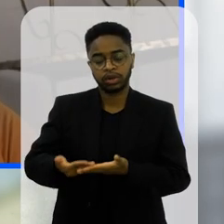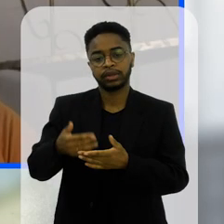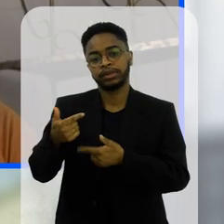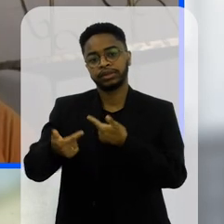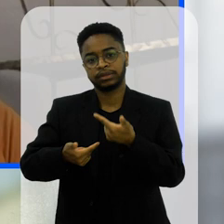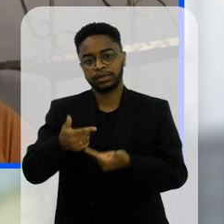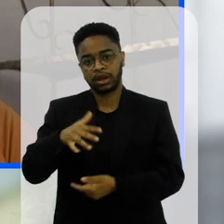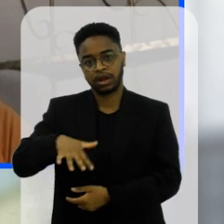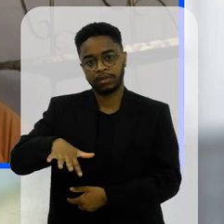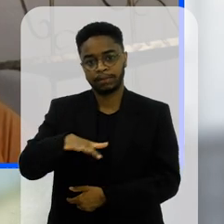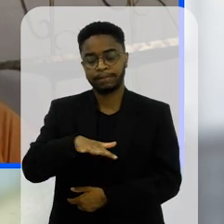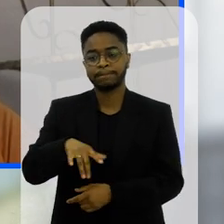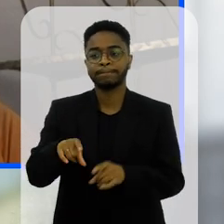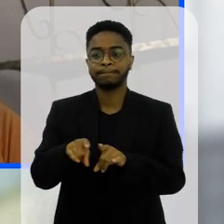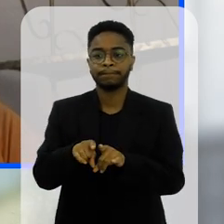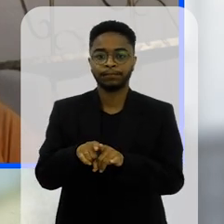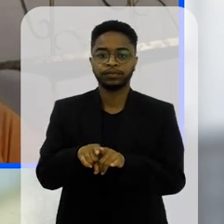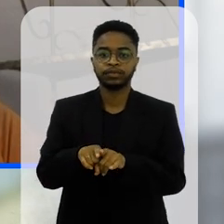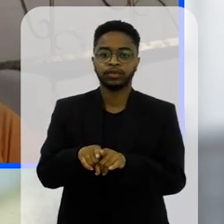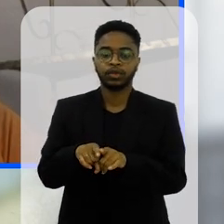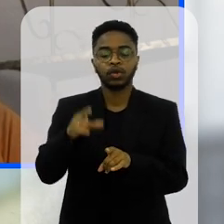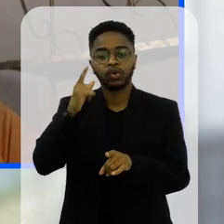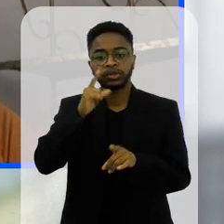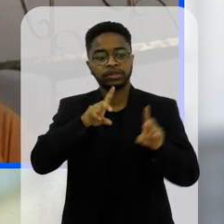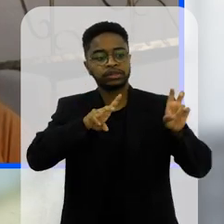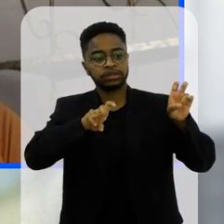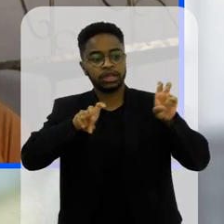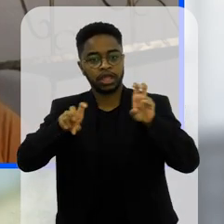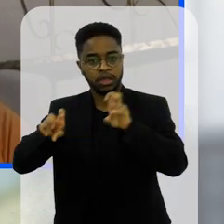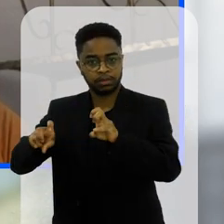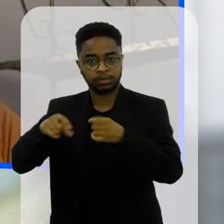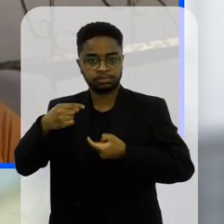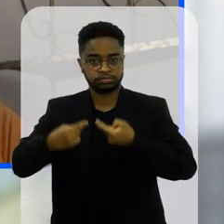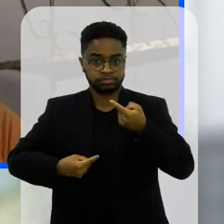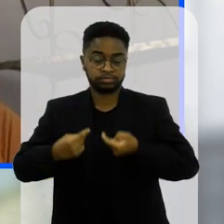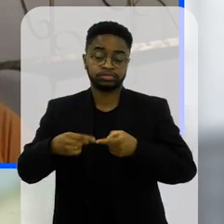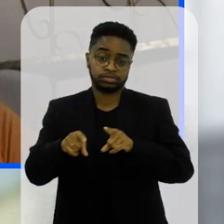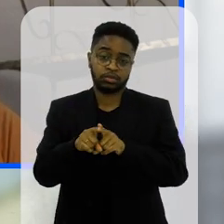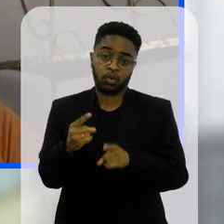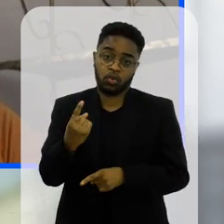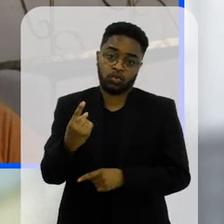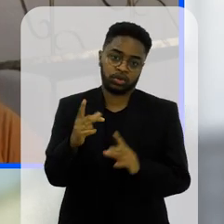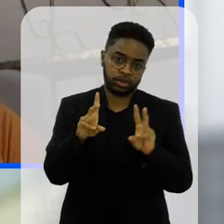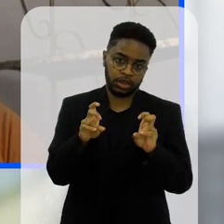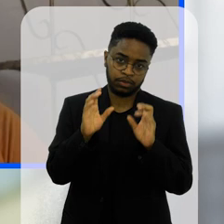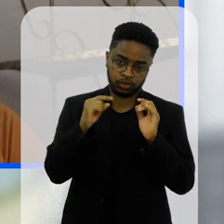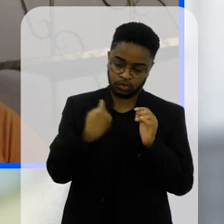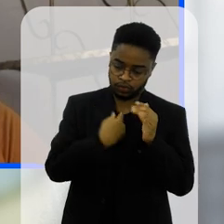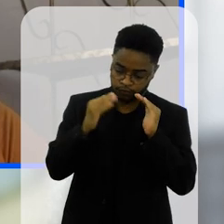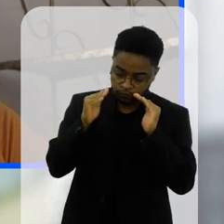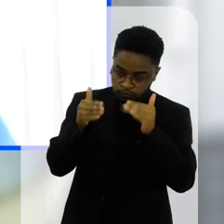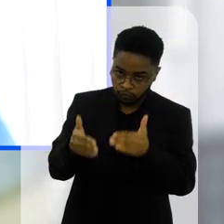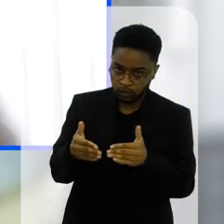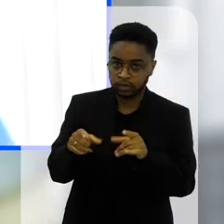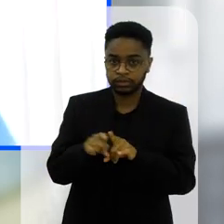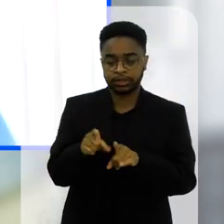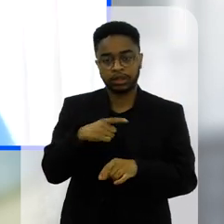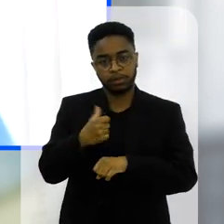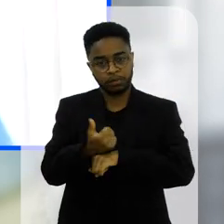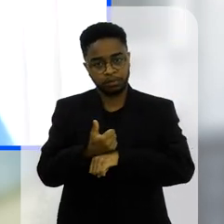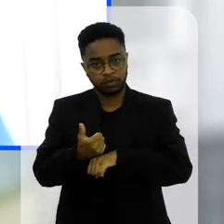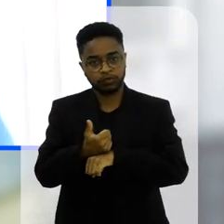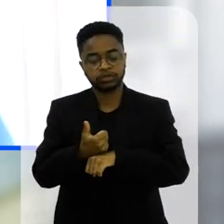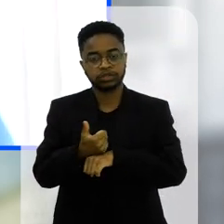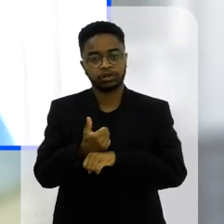unidades escolares abordando diferentes temas e certamente esse é um dos temas que eles estão muito atentos a gente tem os nossos